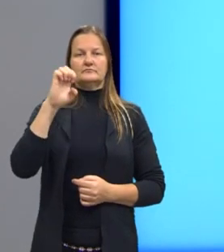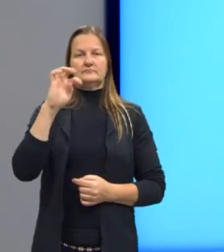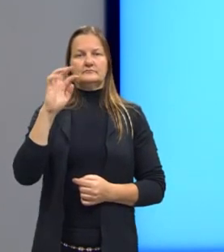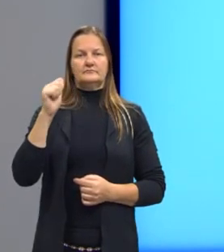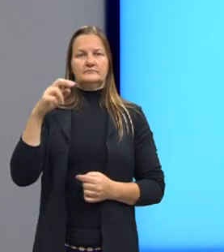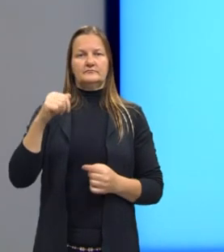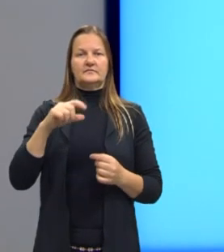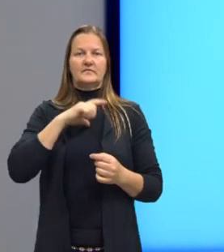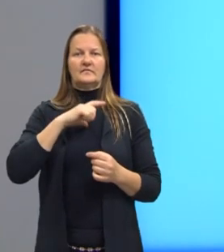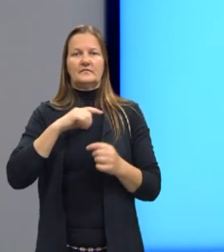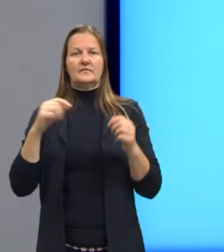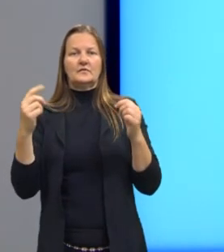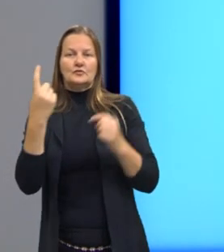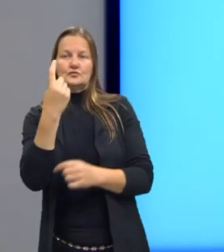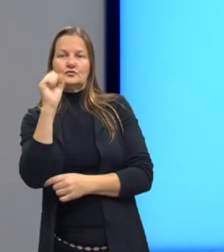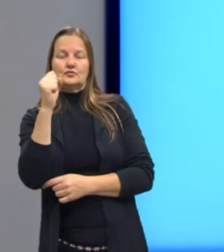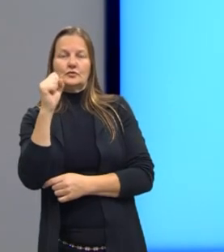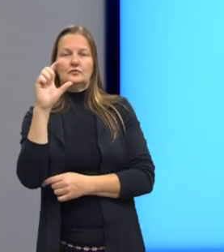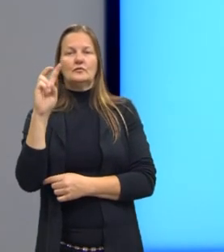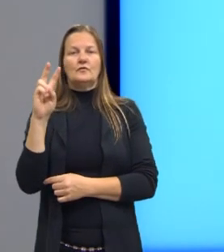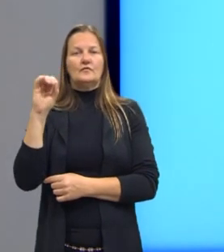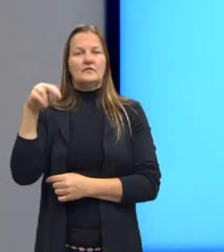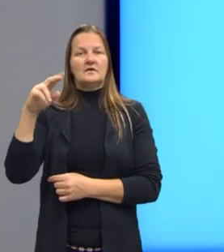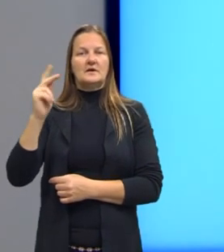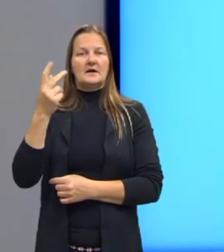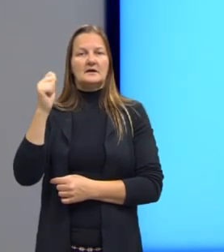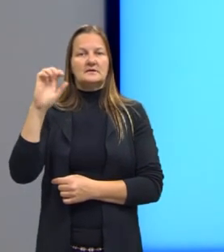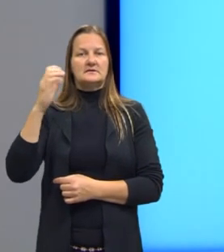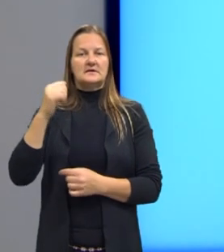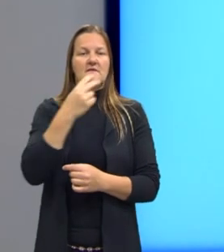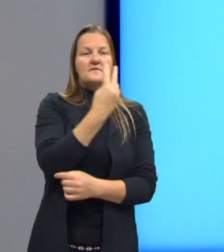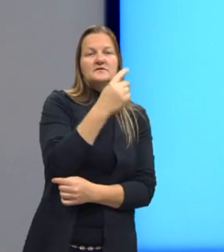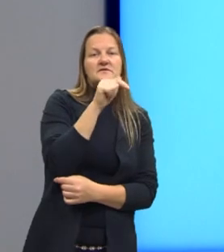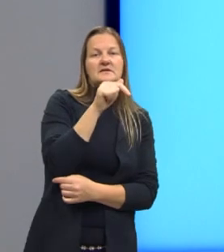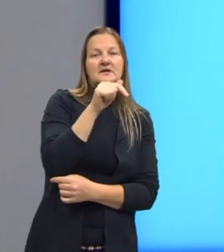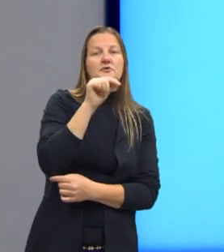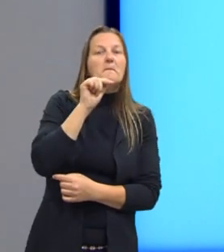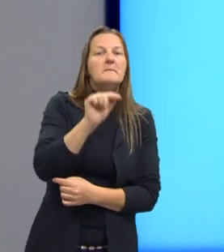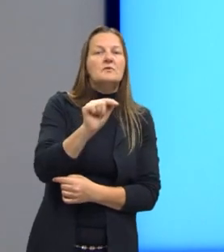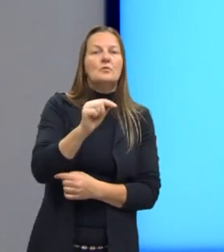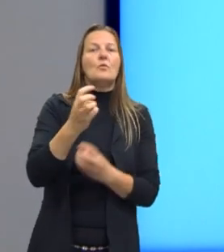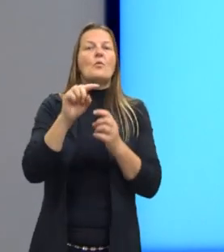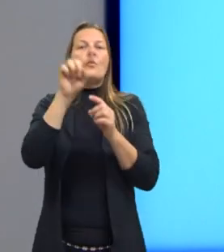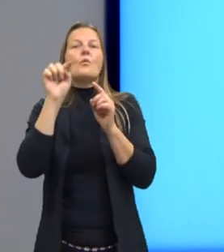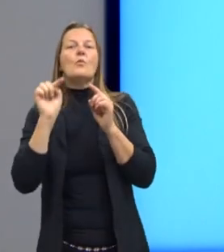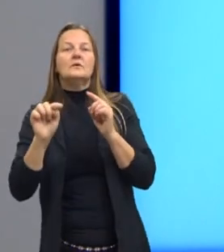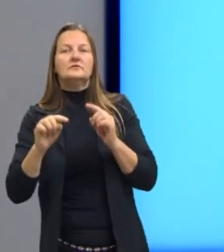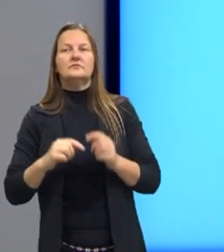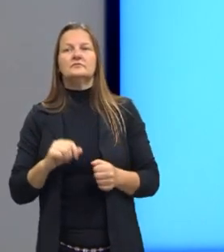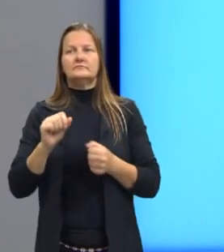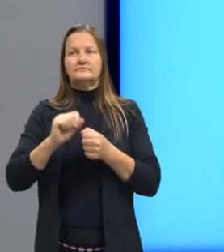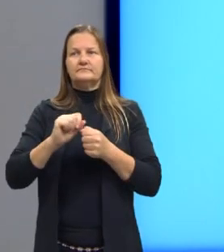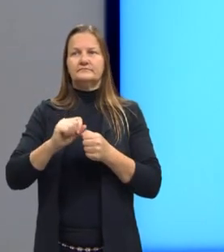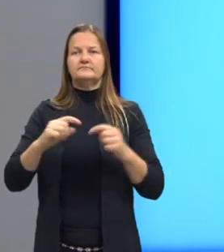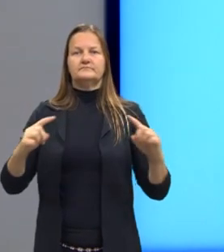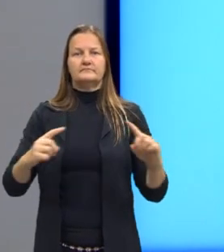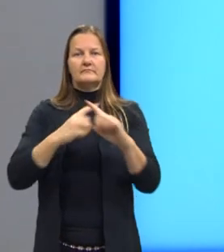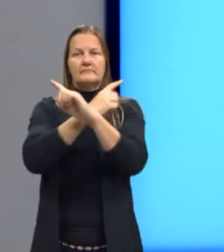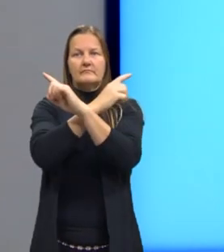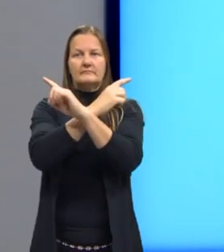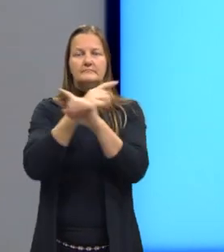eu formo 18 de vinhaça, 27 mil litros eu vou formar quanto? Iniciamos por aí.